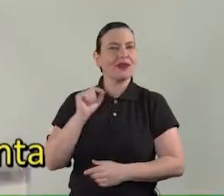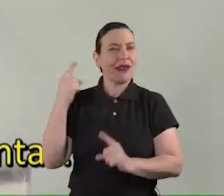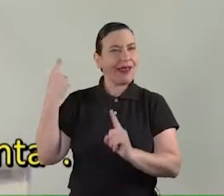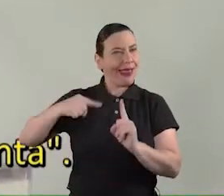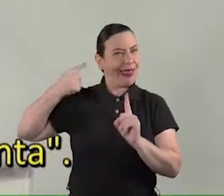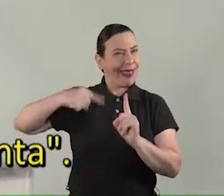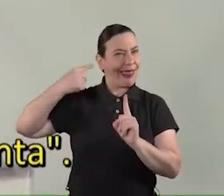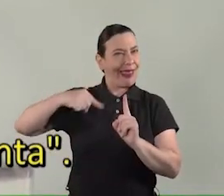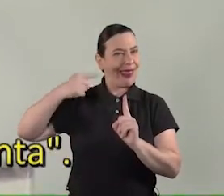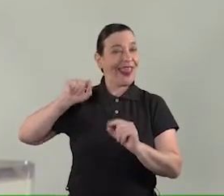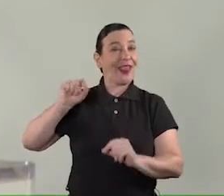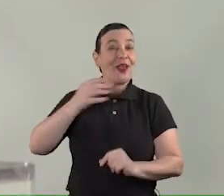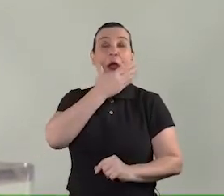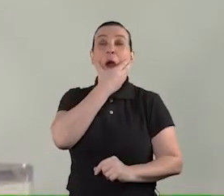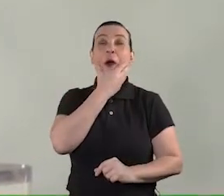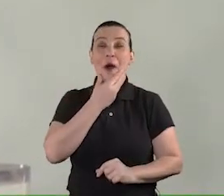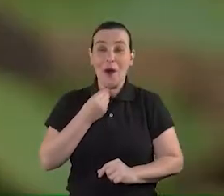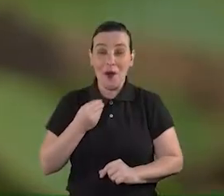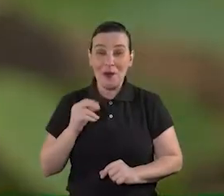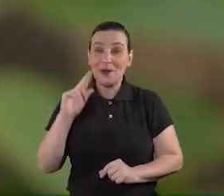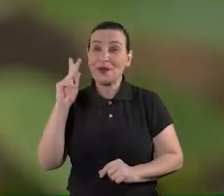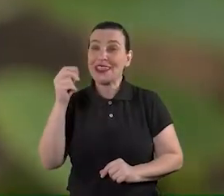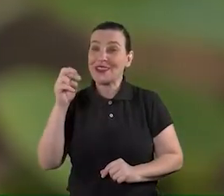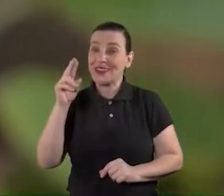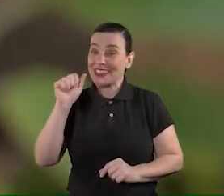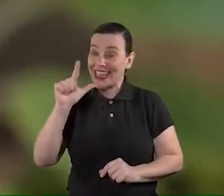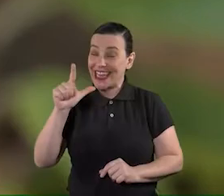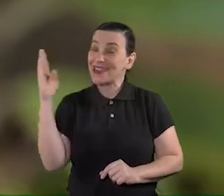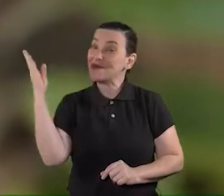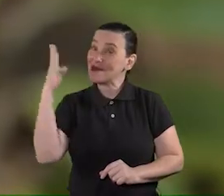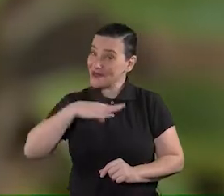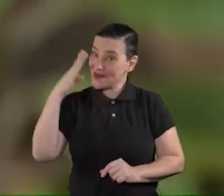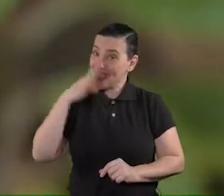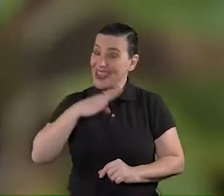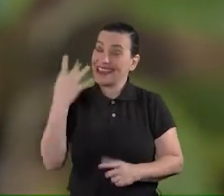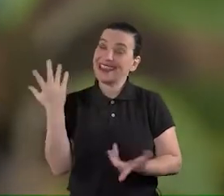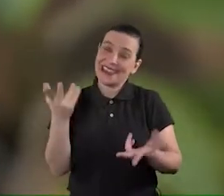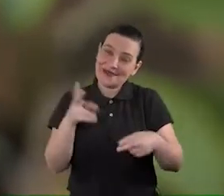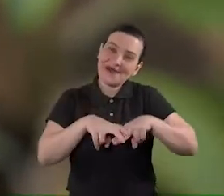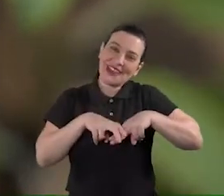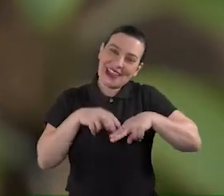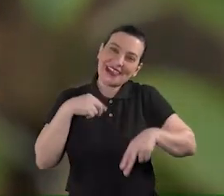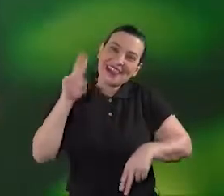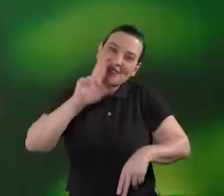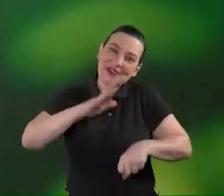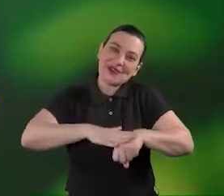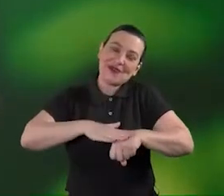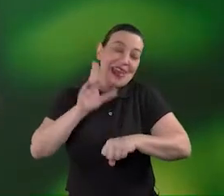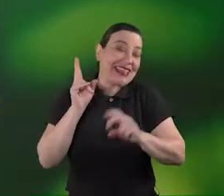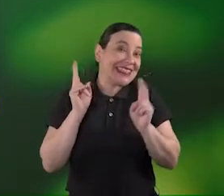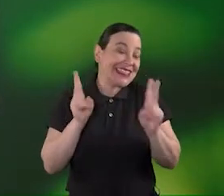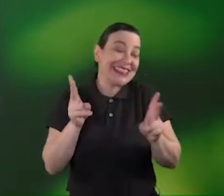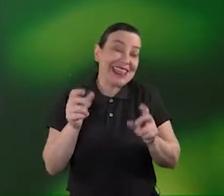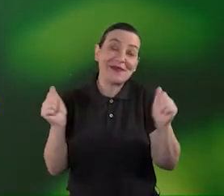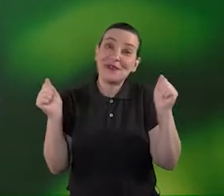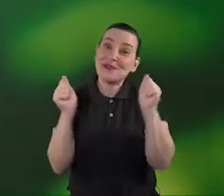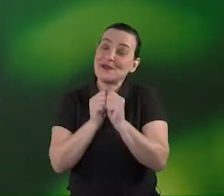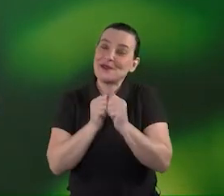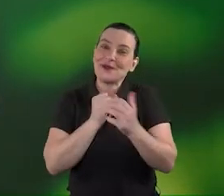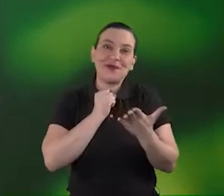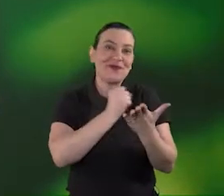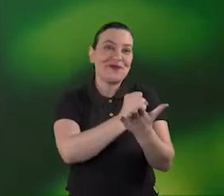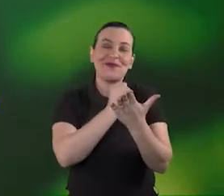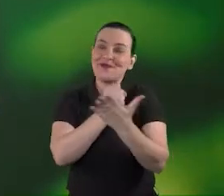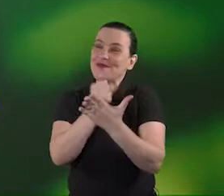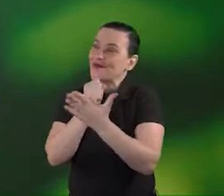chamando de homem hortelã pimenta acho que isso aconteceu por um bom motivo eu carrego hortelã pimenta comigo quase